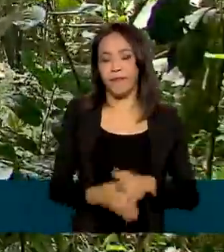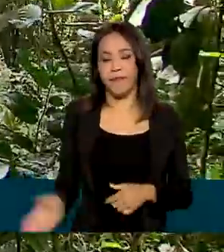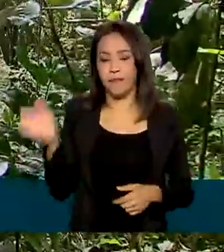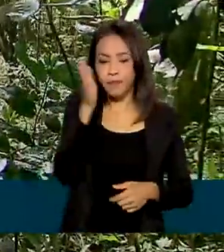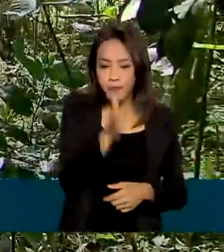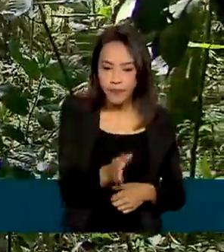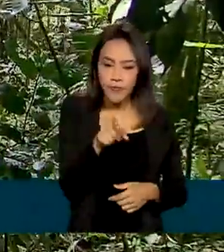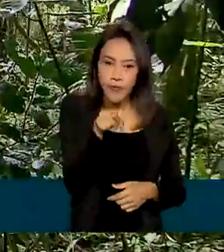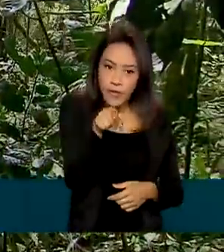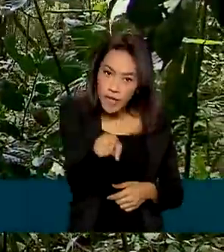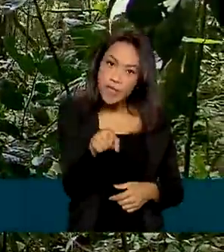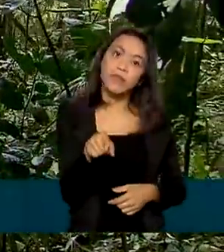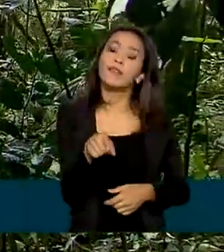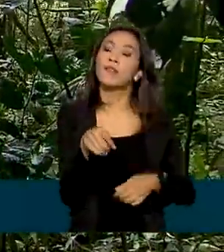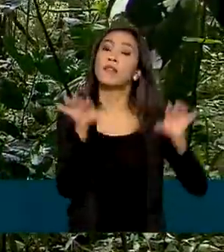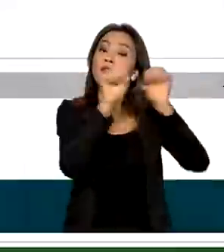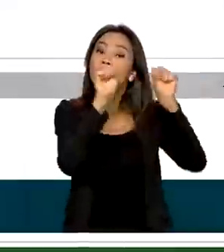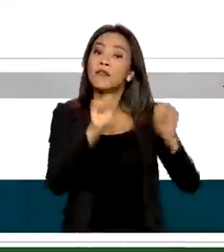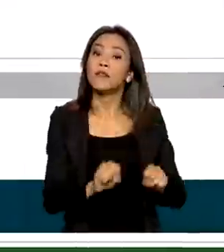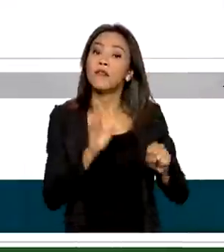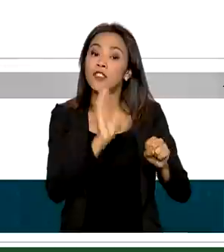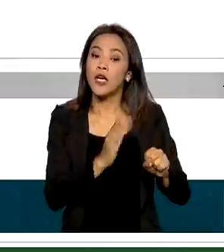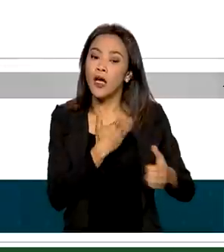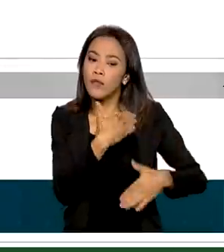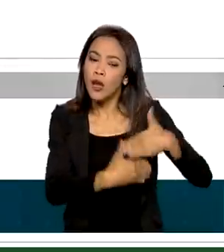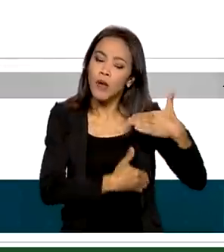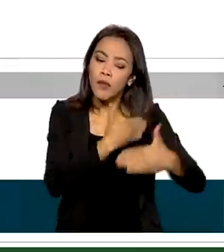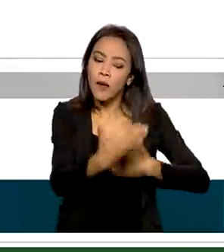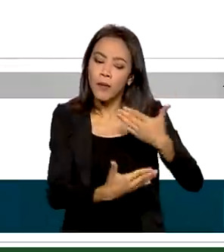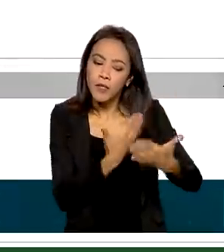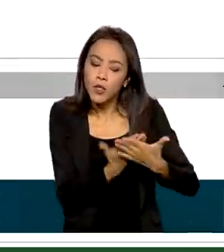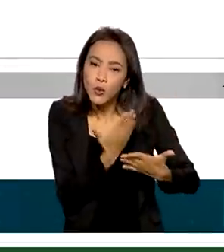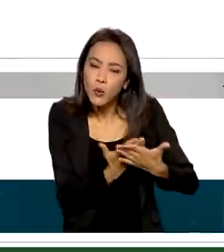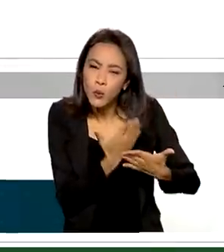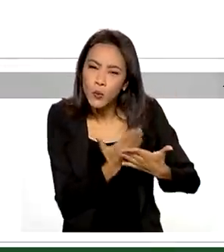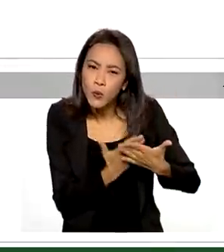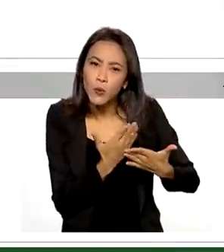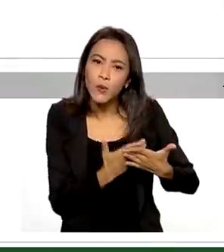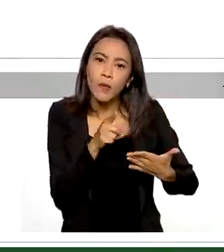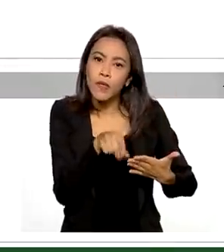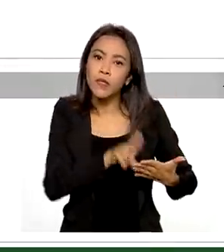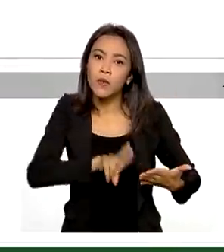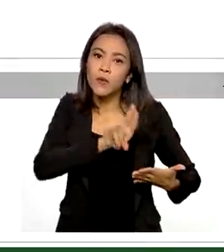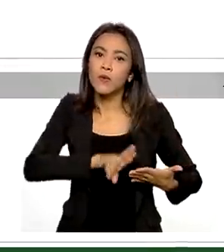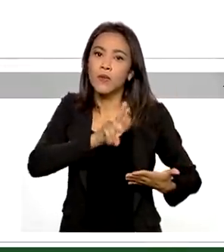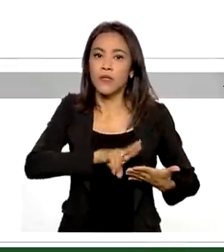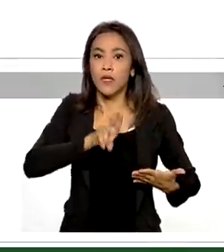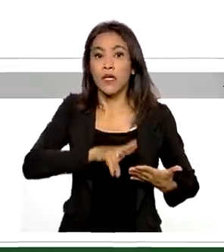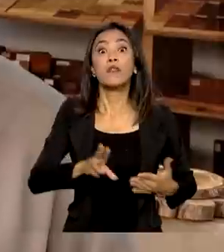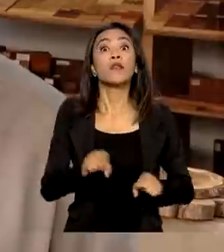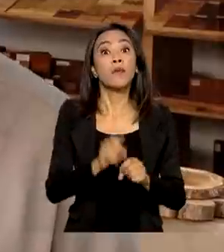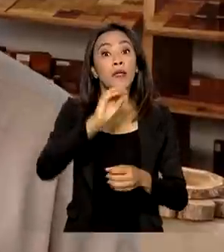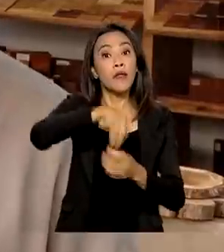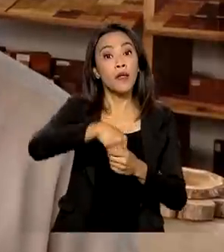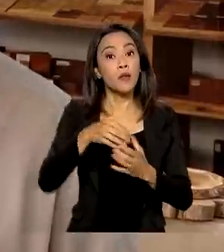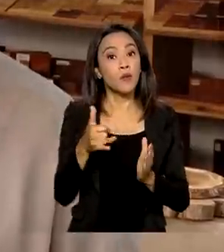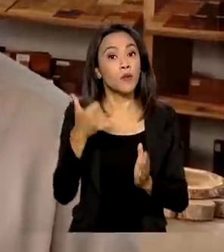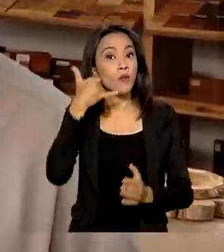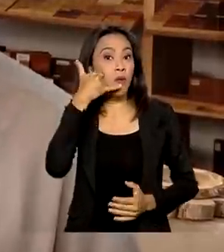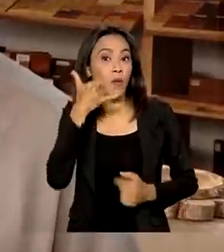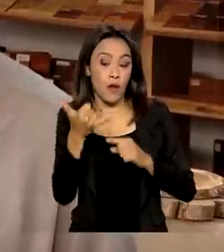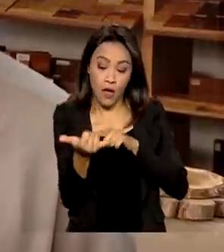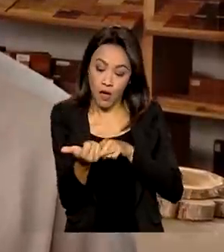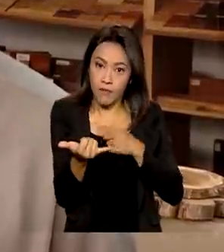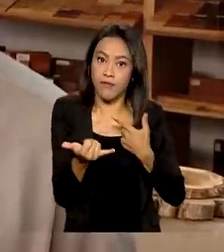Serviço Florestal Brasileiro já estuda o desenvolvimento da versão da chave para ser usada pelo celular. Para que as pessoas